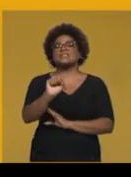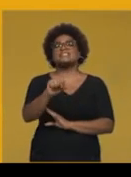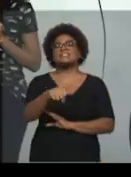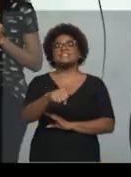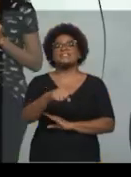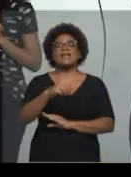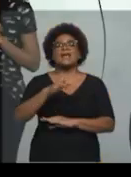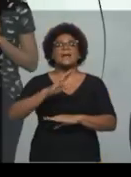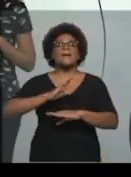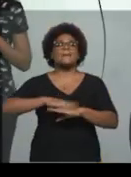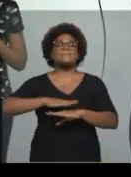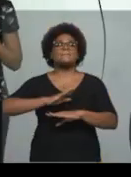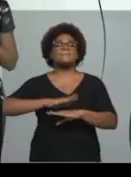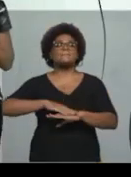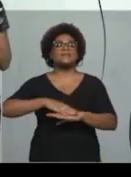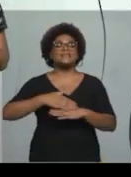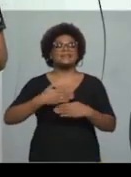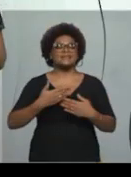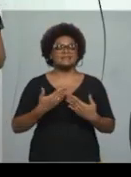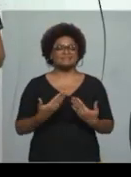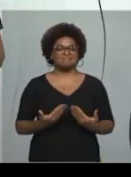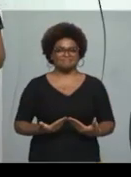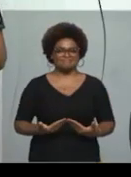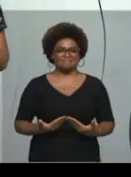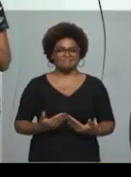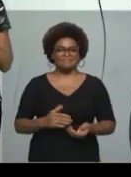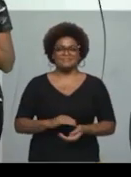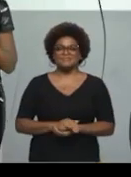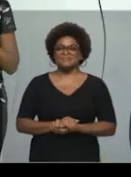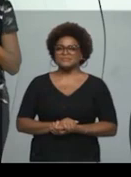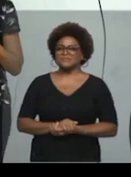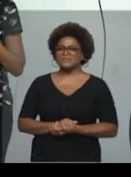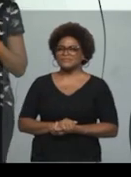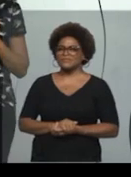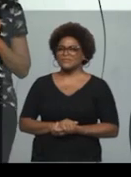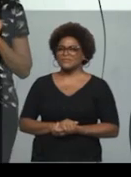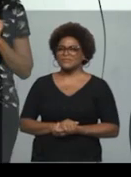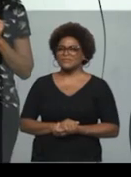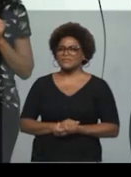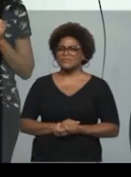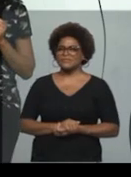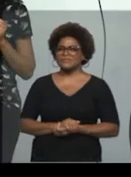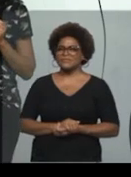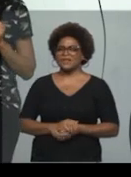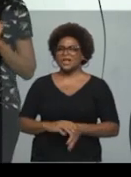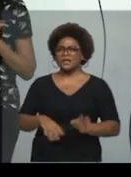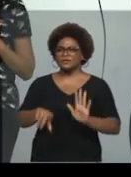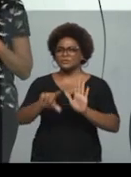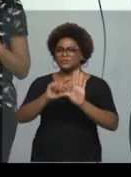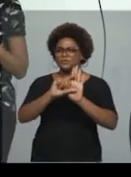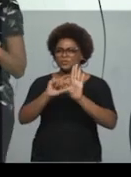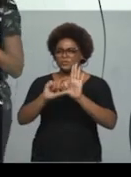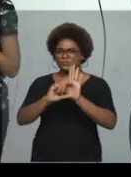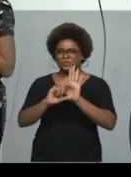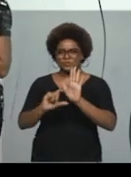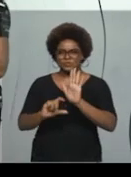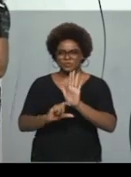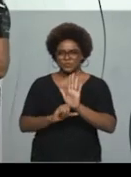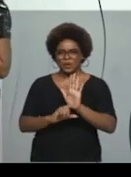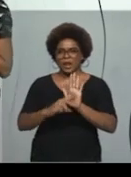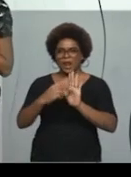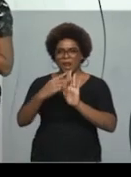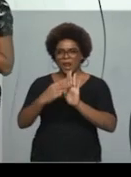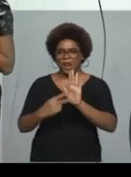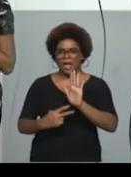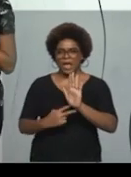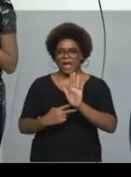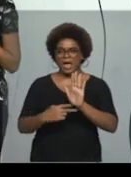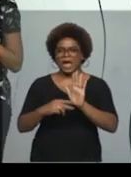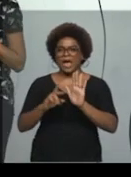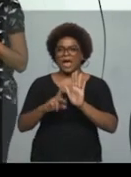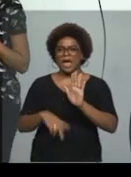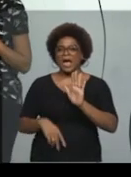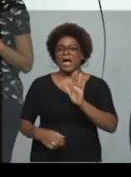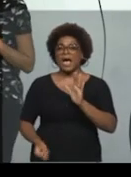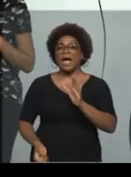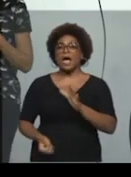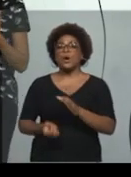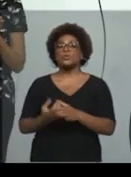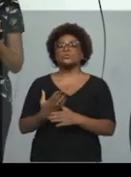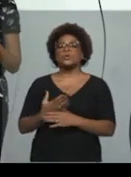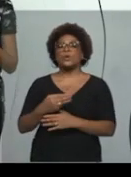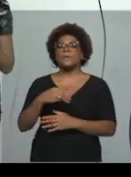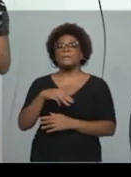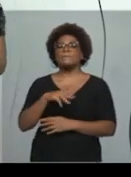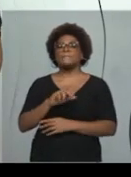essa passagem que nós acabamos de ler é do autor Manuel Bandeira,